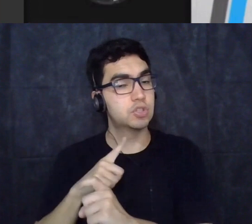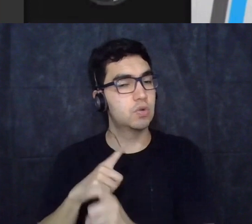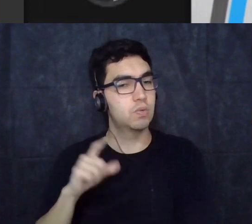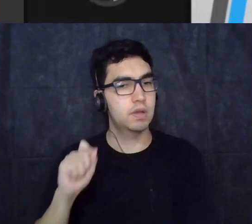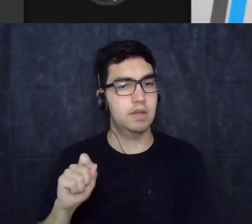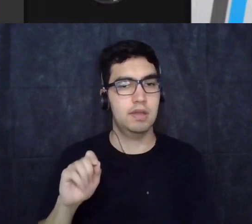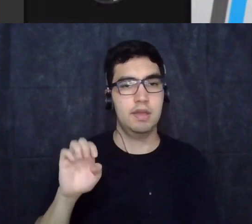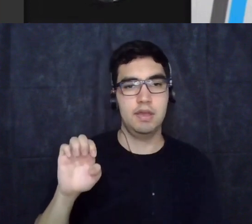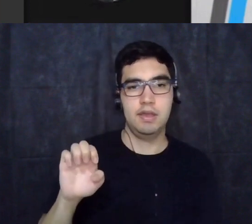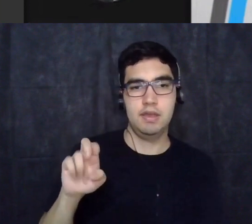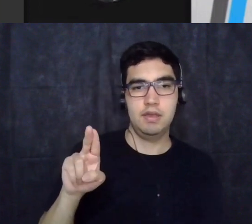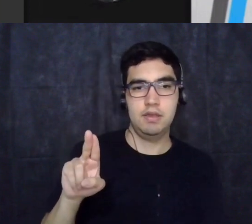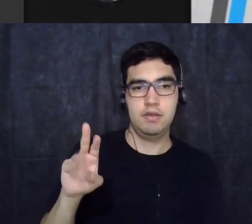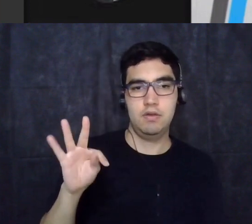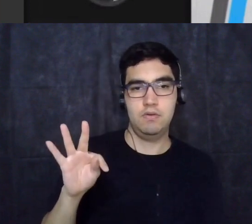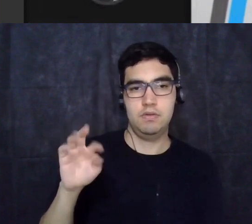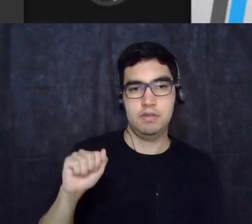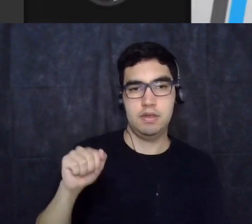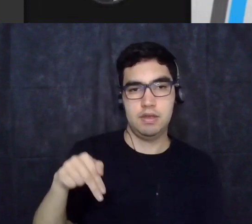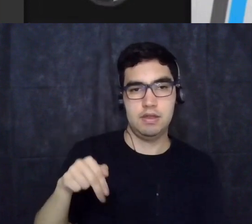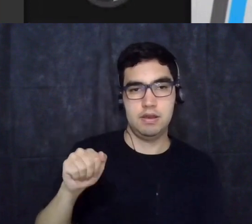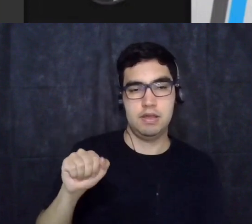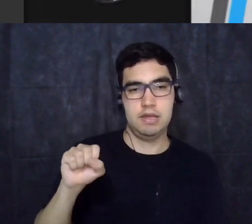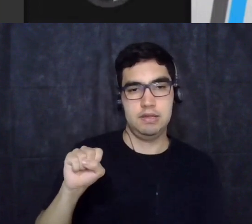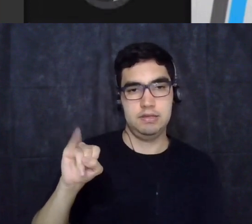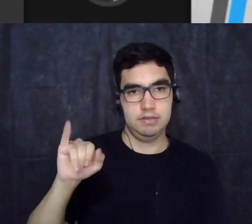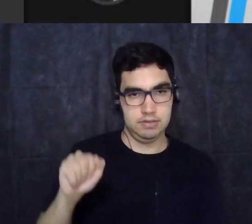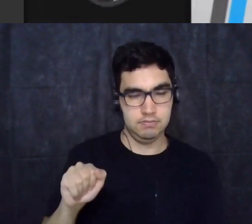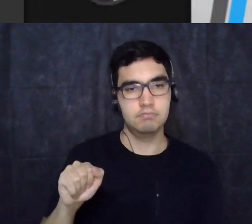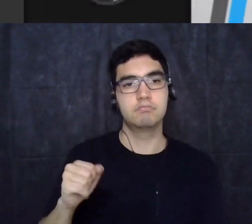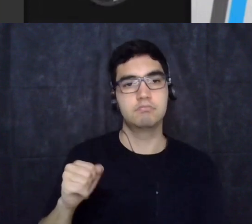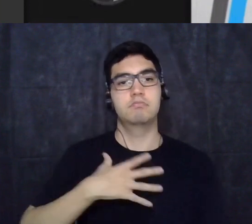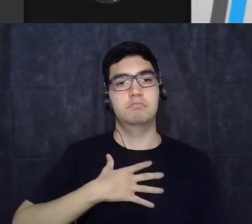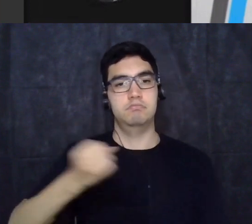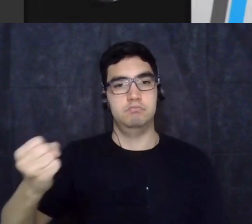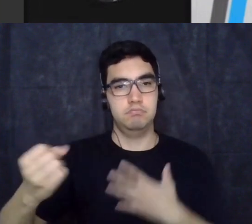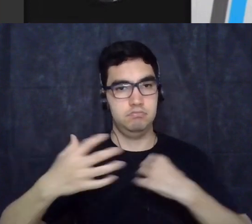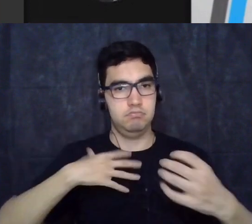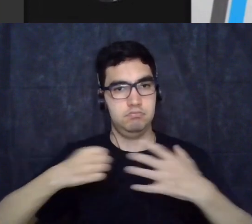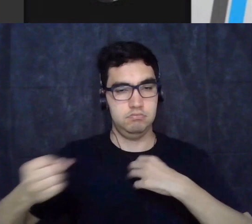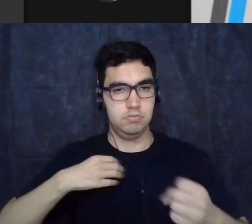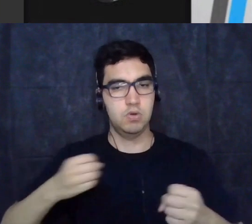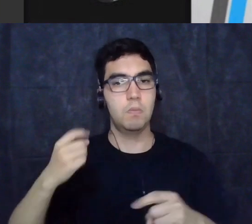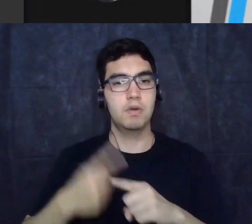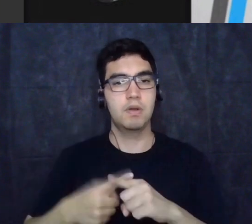quando Hitler autorizou o extermínio de alemães